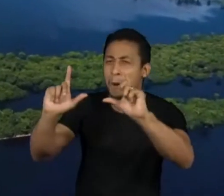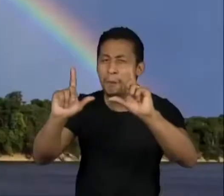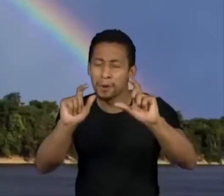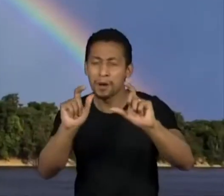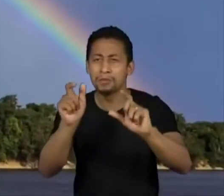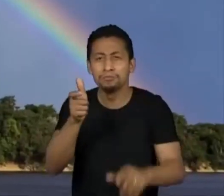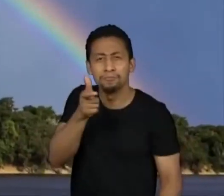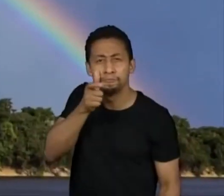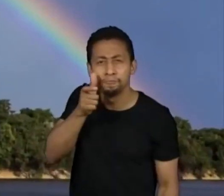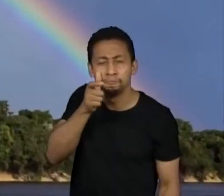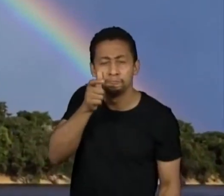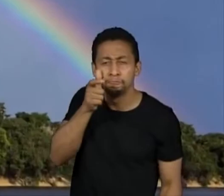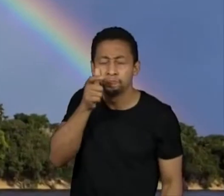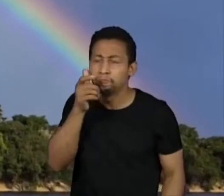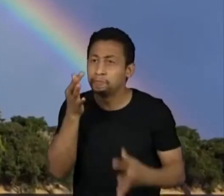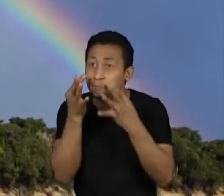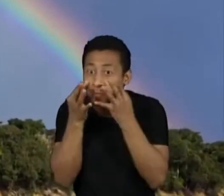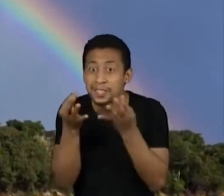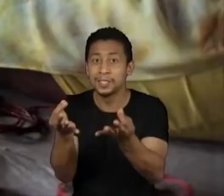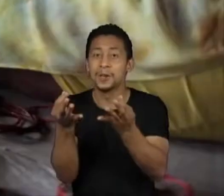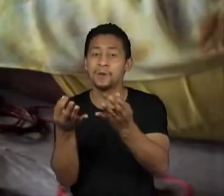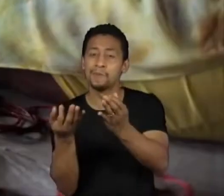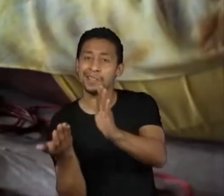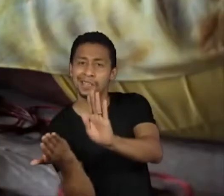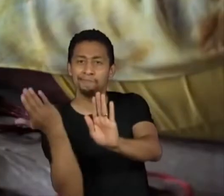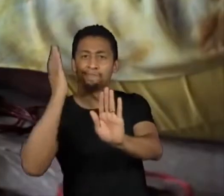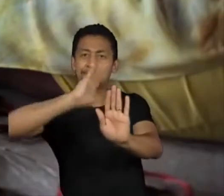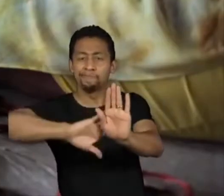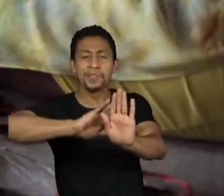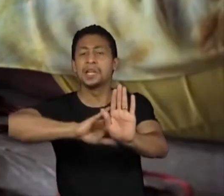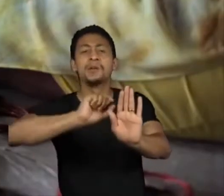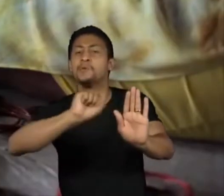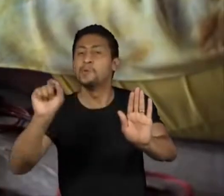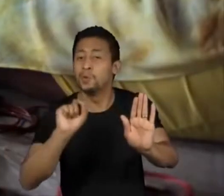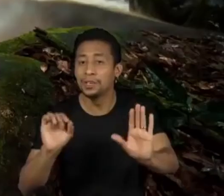tinha por trás daquela mata, por trás daqueles povos.